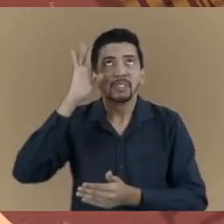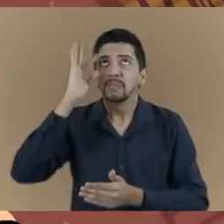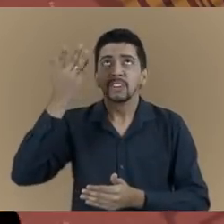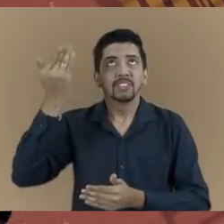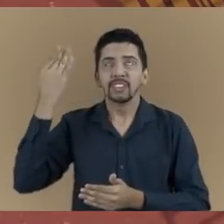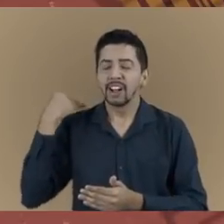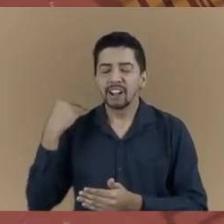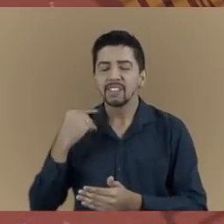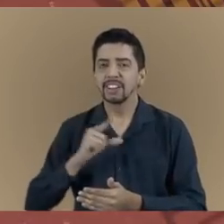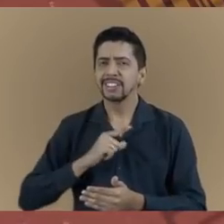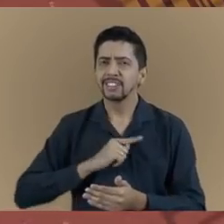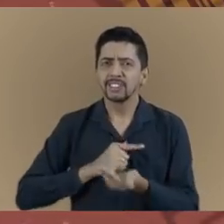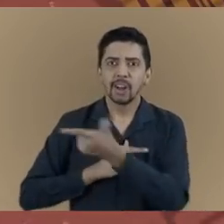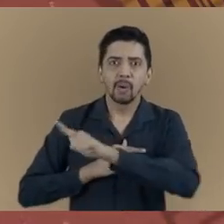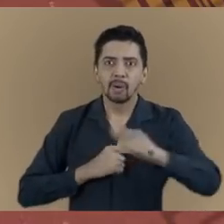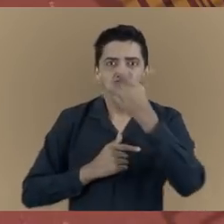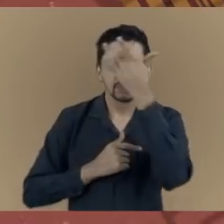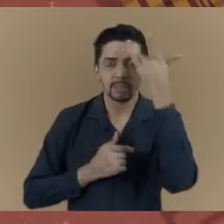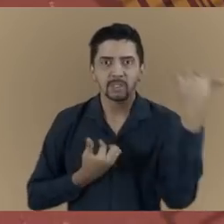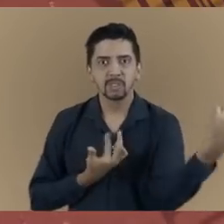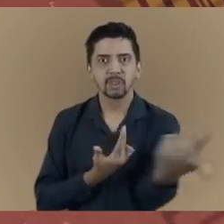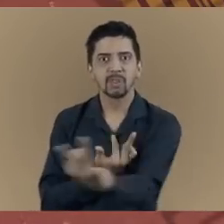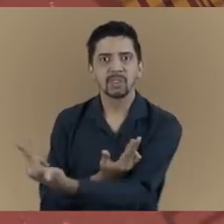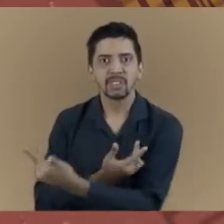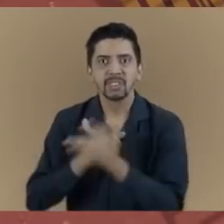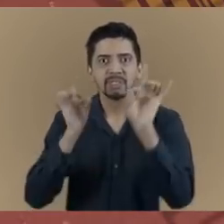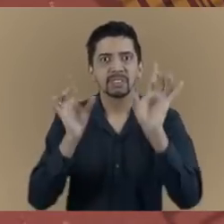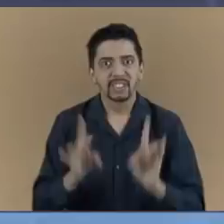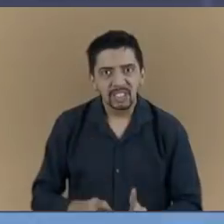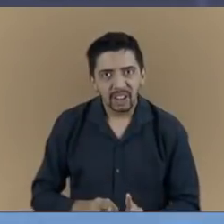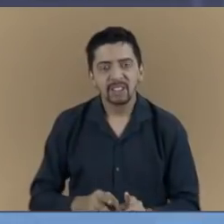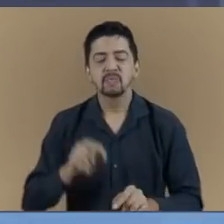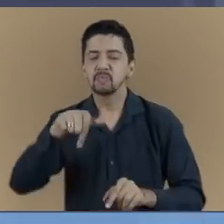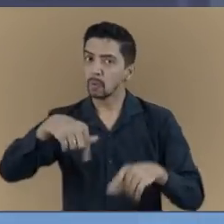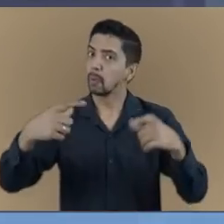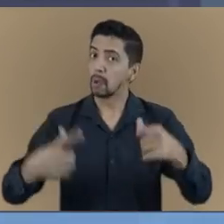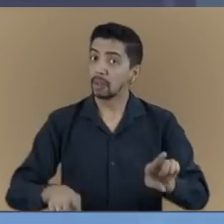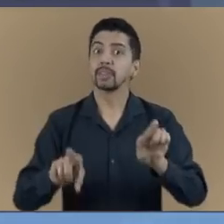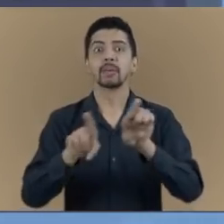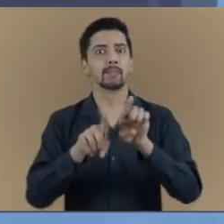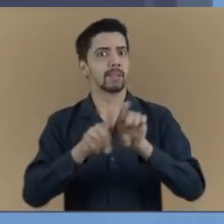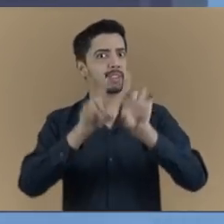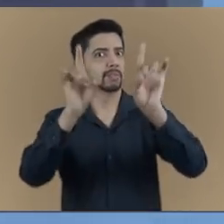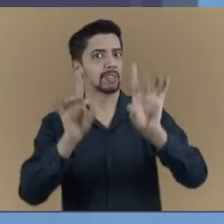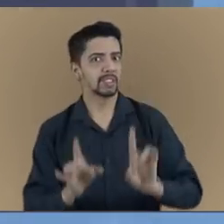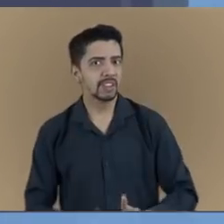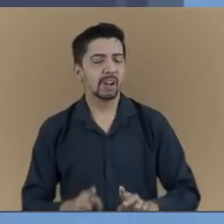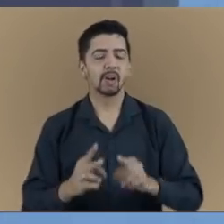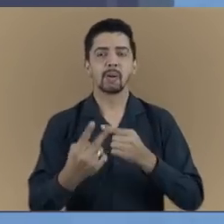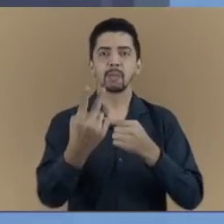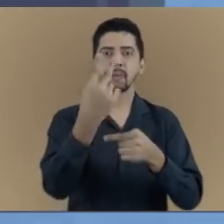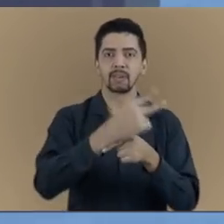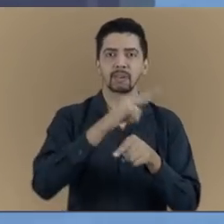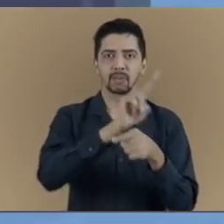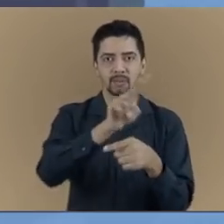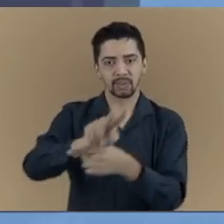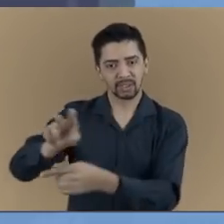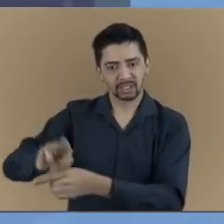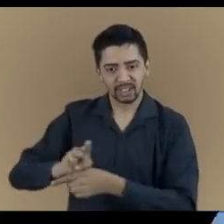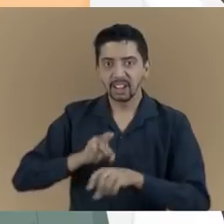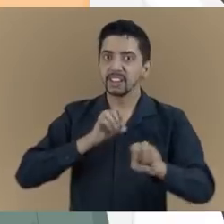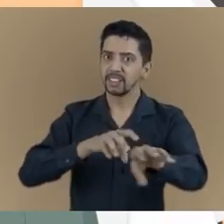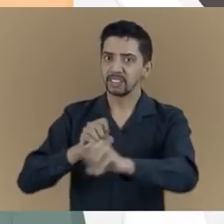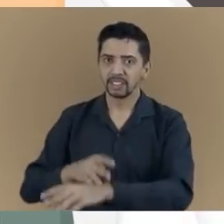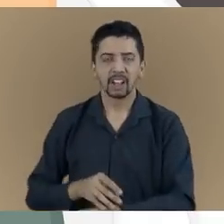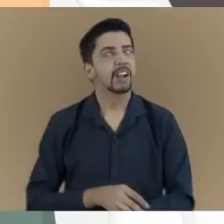Não imaginava que tivesse outras pessoas especiais como eu em um lugar especial para cuidá-las e ensiná